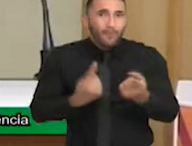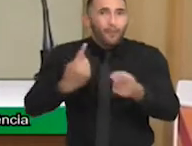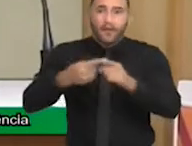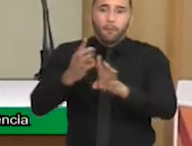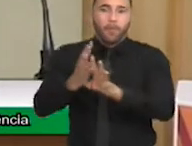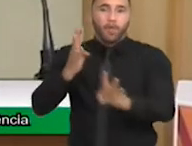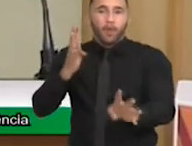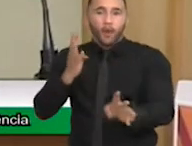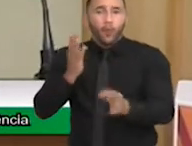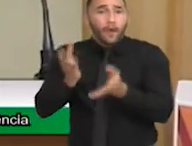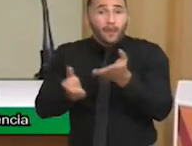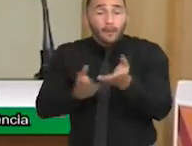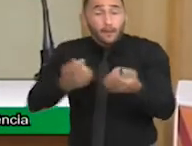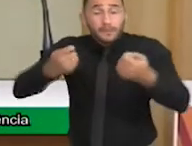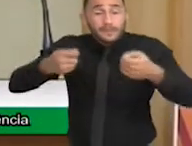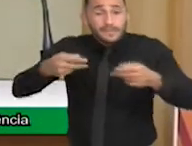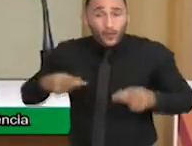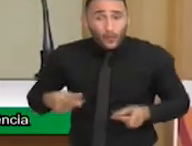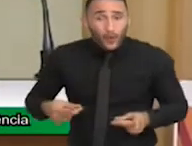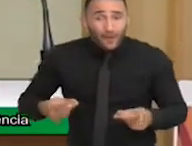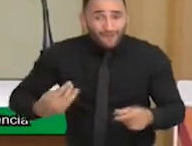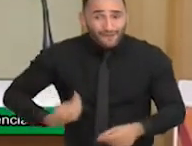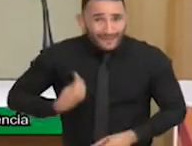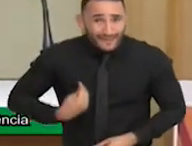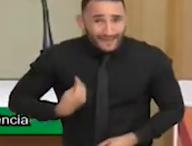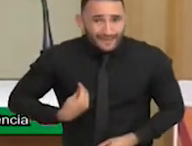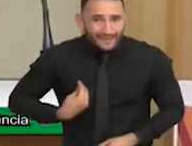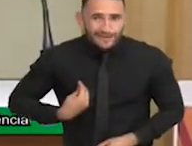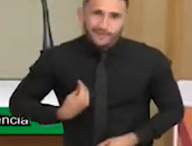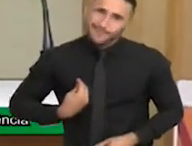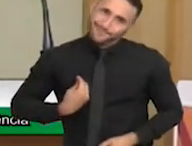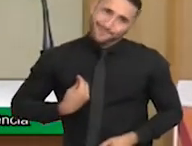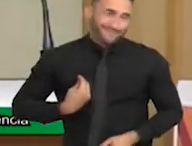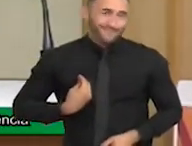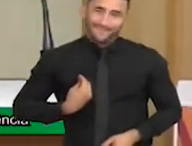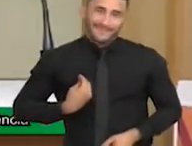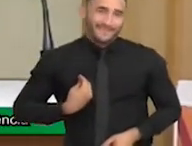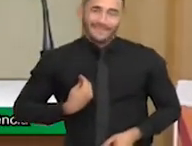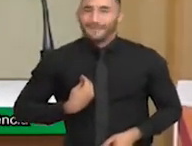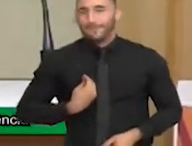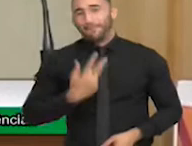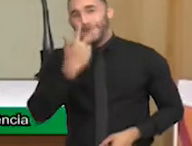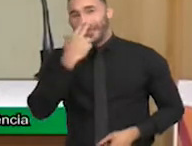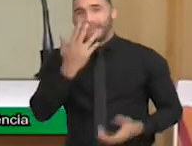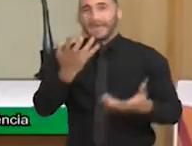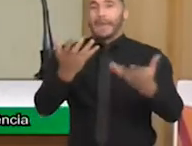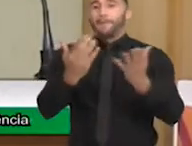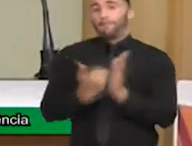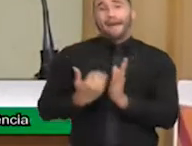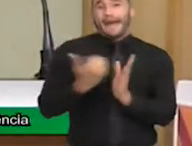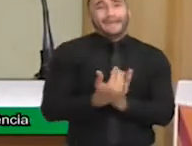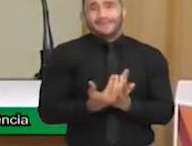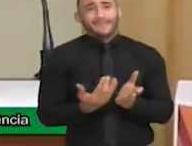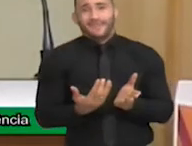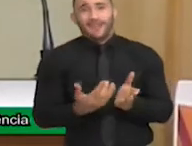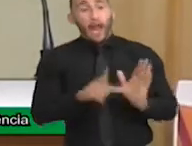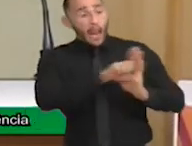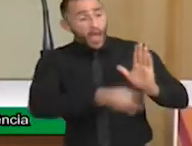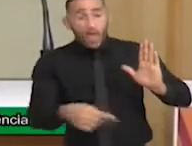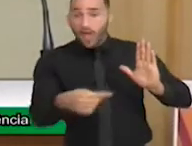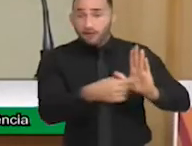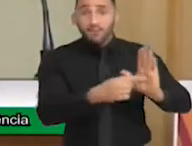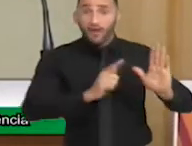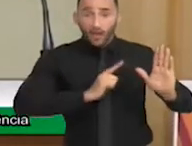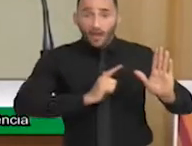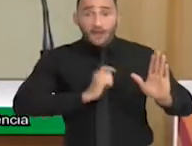tratamento é continuado e ao longo da vida? Bem, você quer demais, mãezinha. está na lei, a